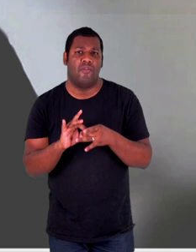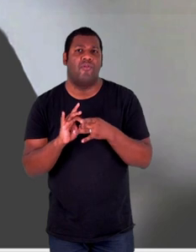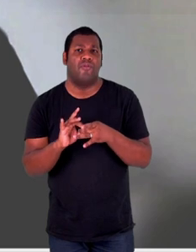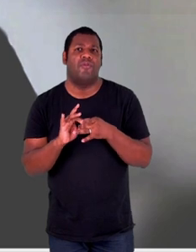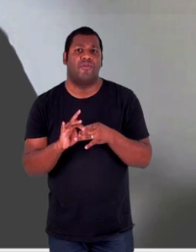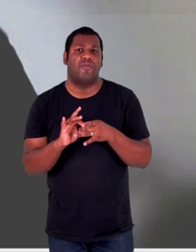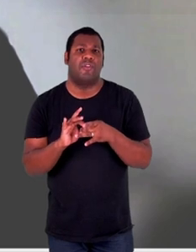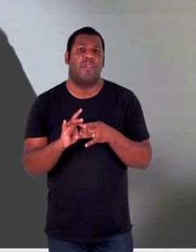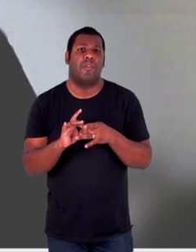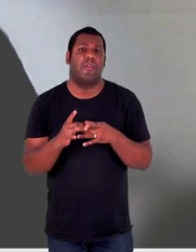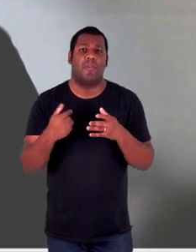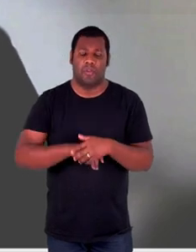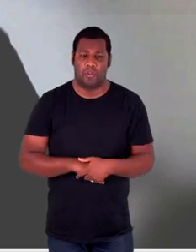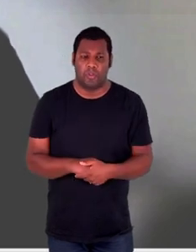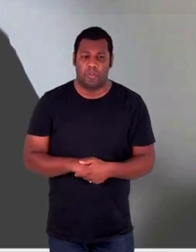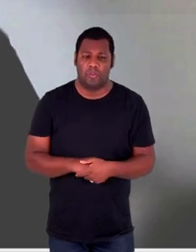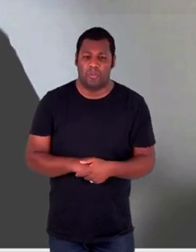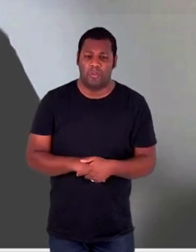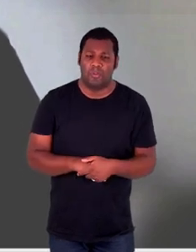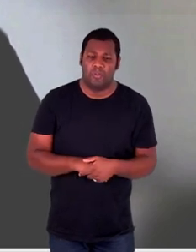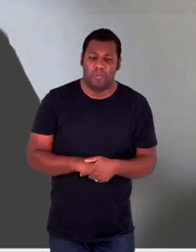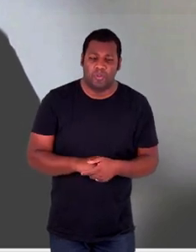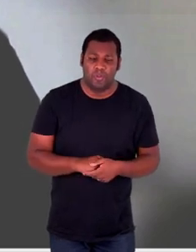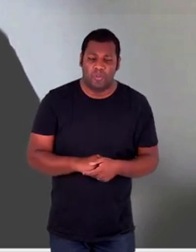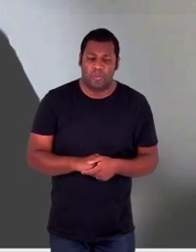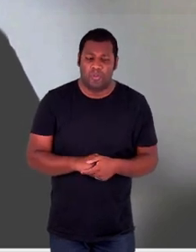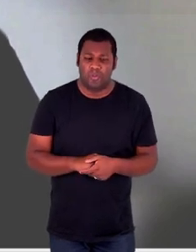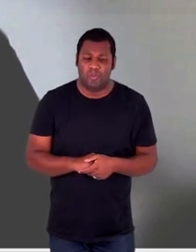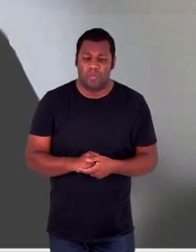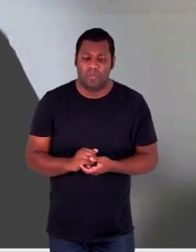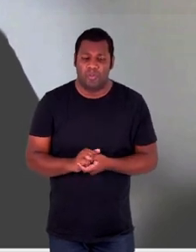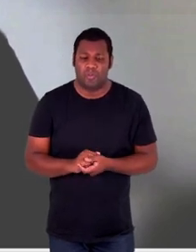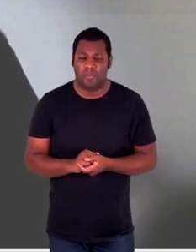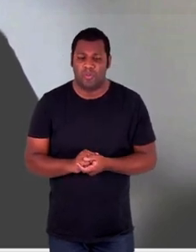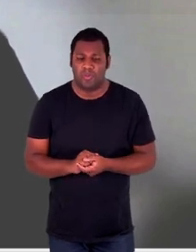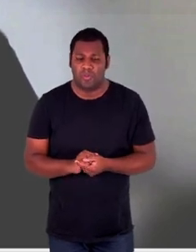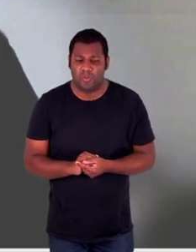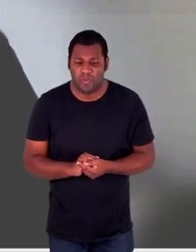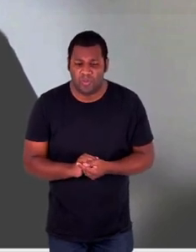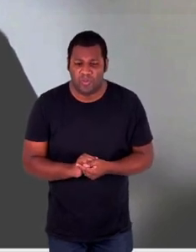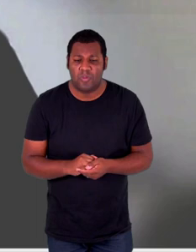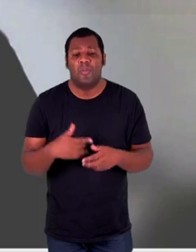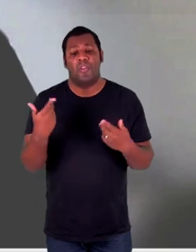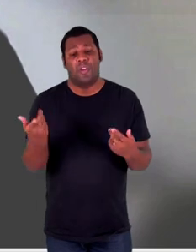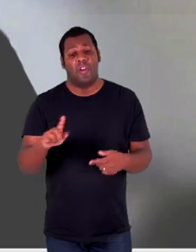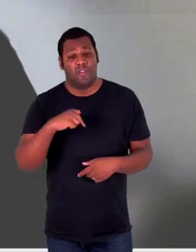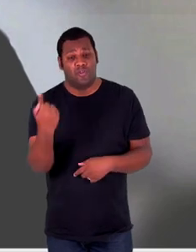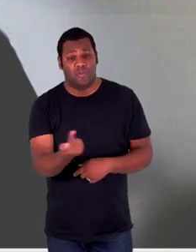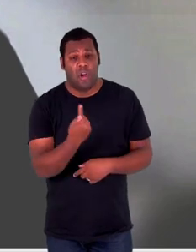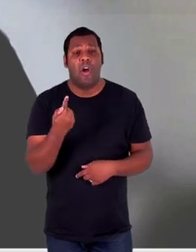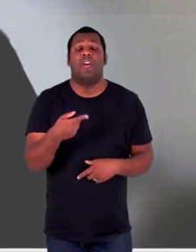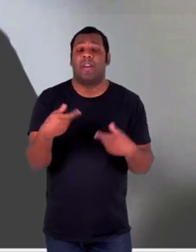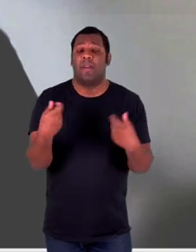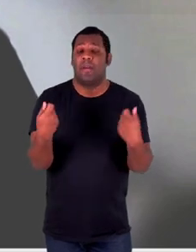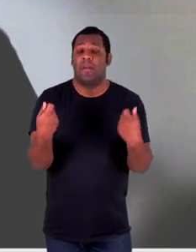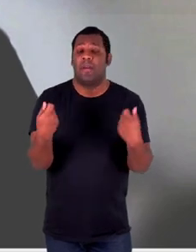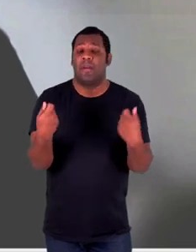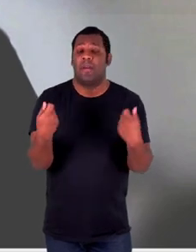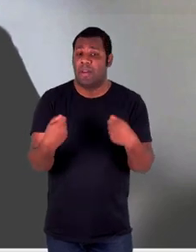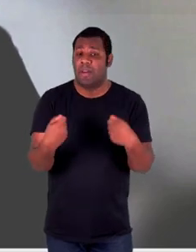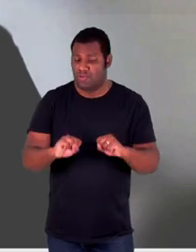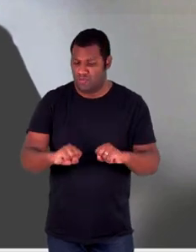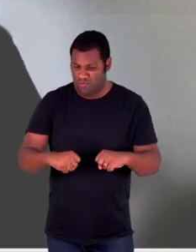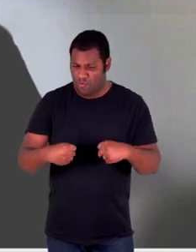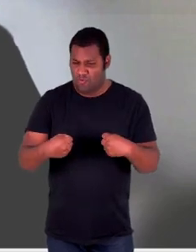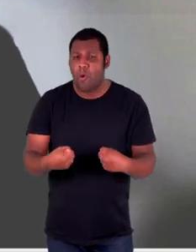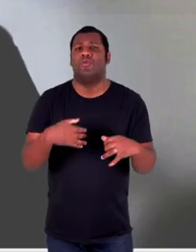antes, ao contrário. Talvez o cuidado que tenhamos aqui seja justamente dirigir a esses esforços para que, por meio desses